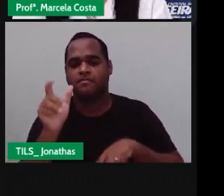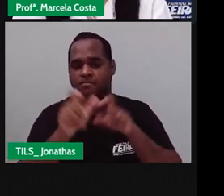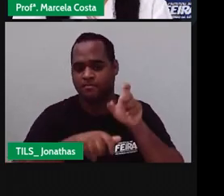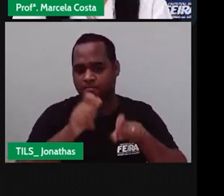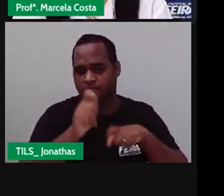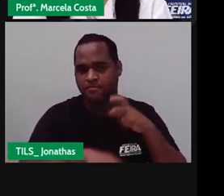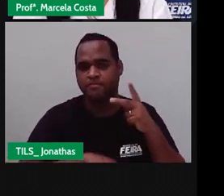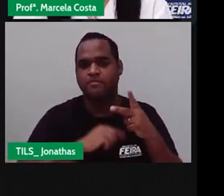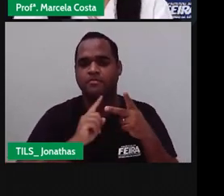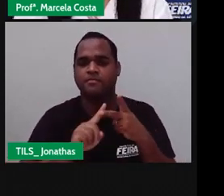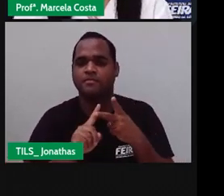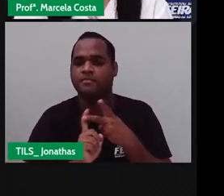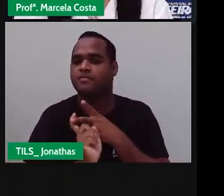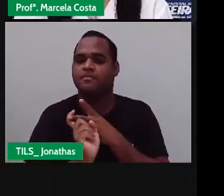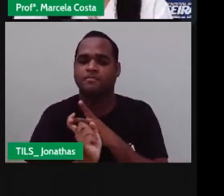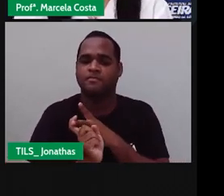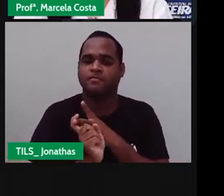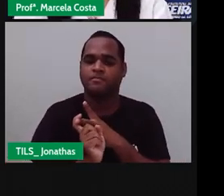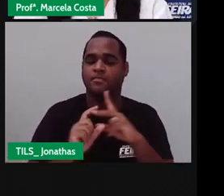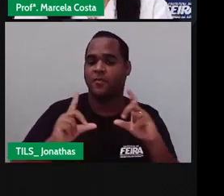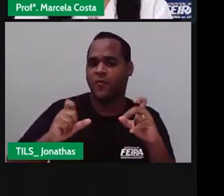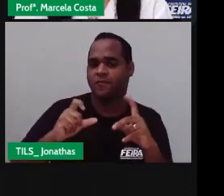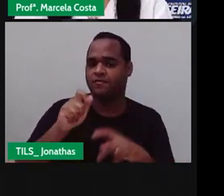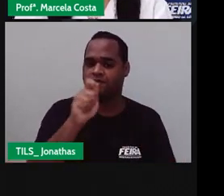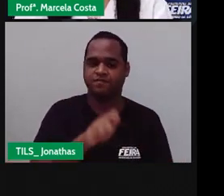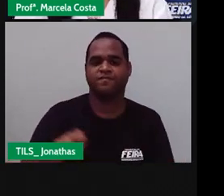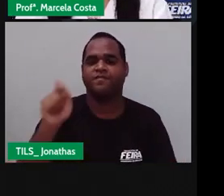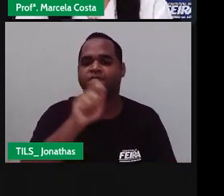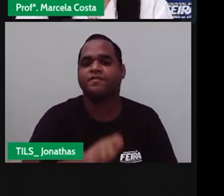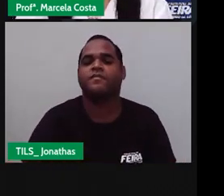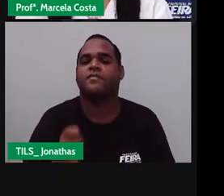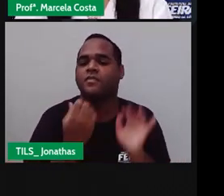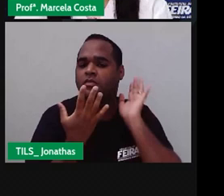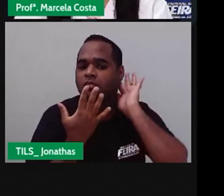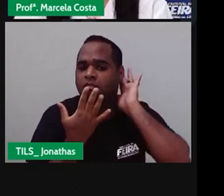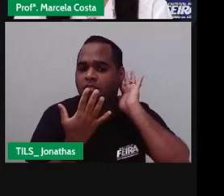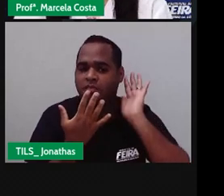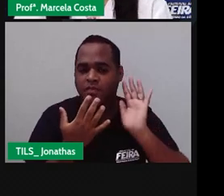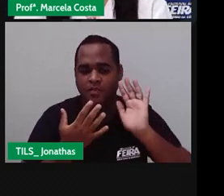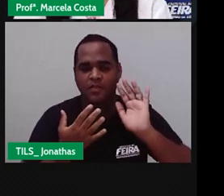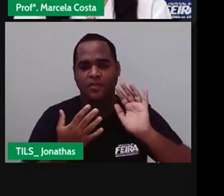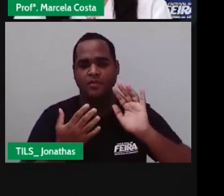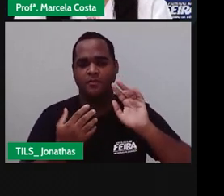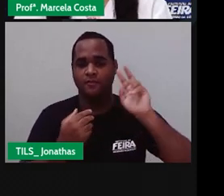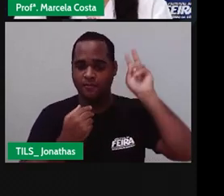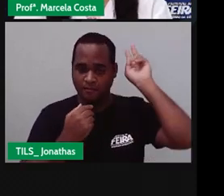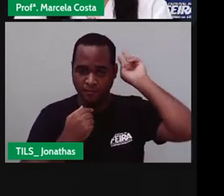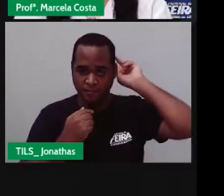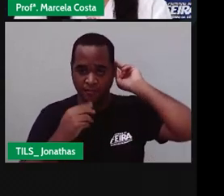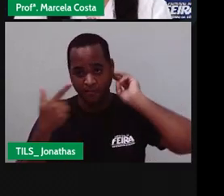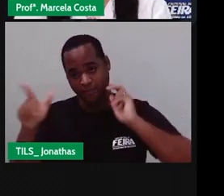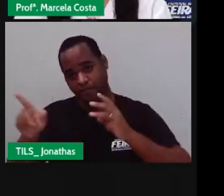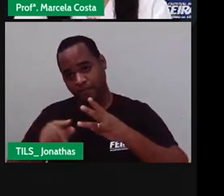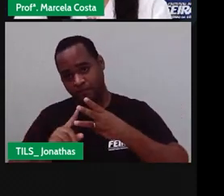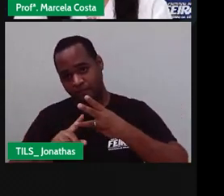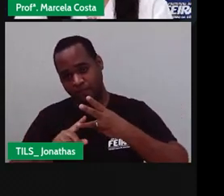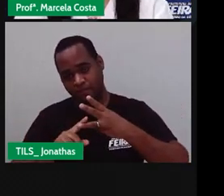Uma outra Uma outra Um outro grafite Que mostra Indígenas Outro Que já mostra